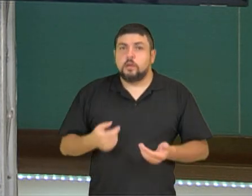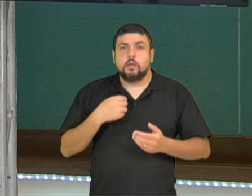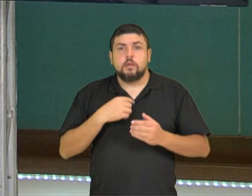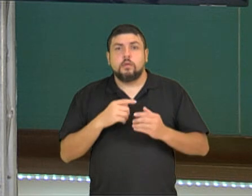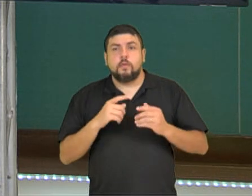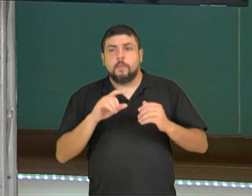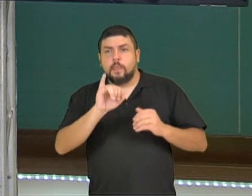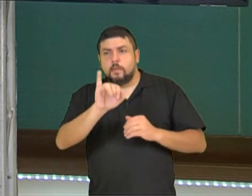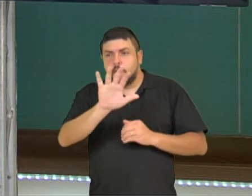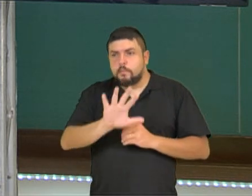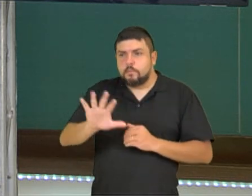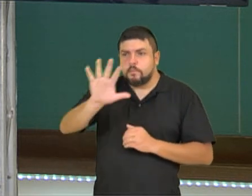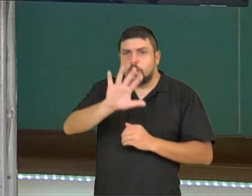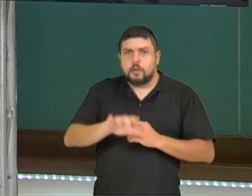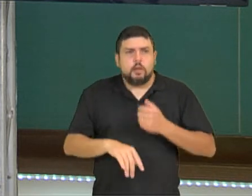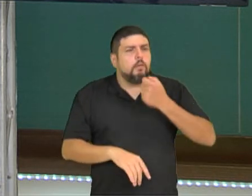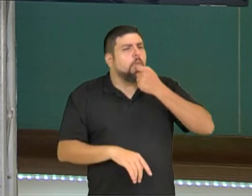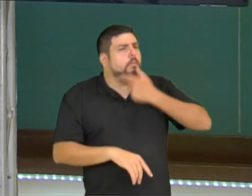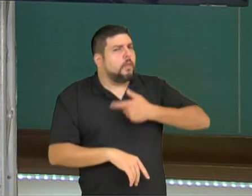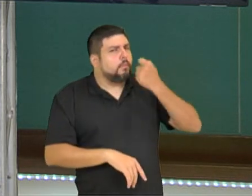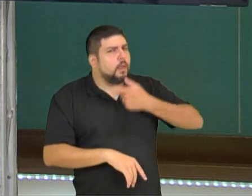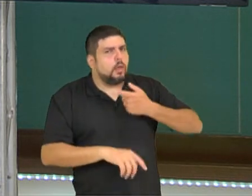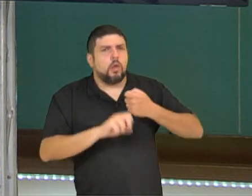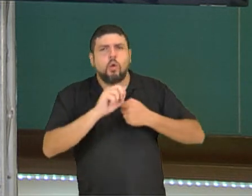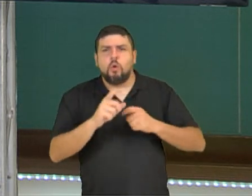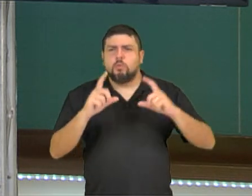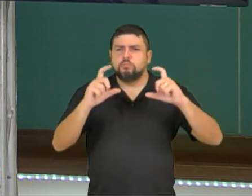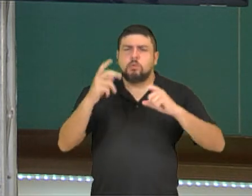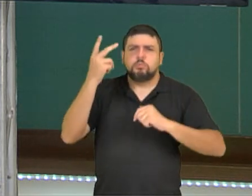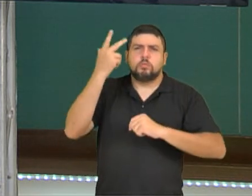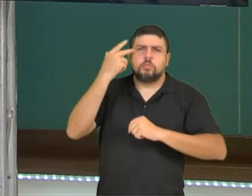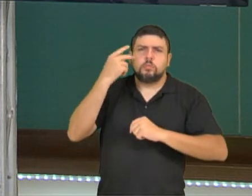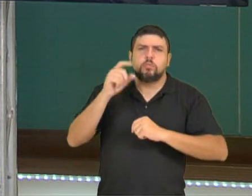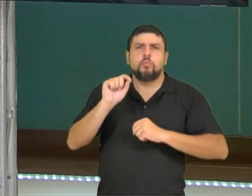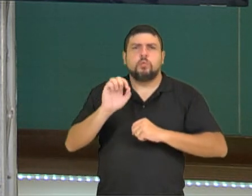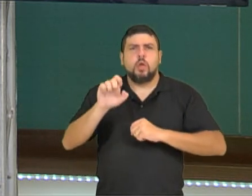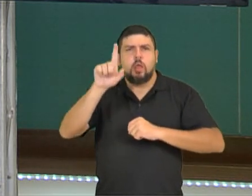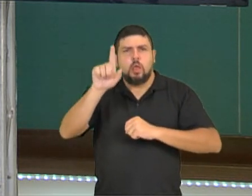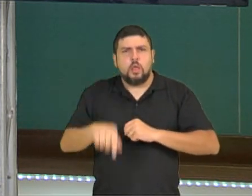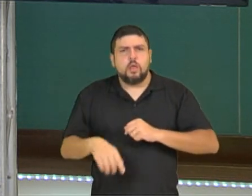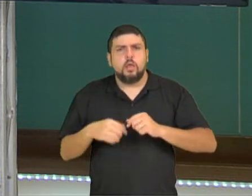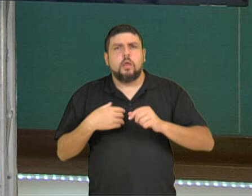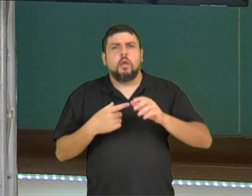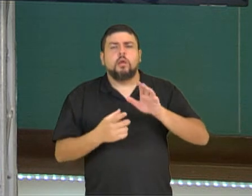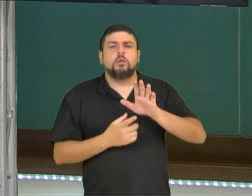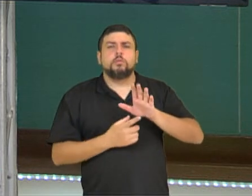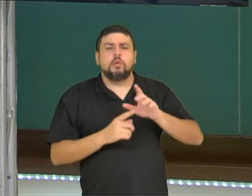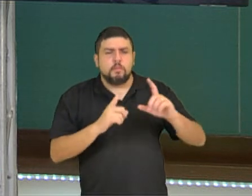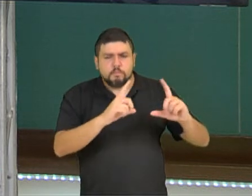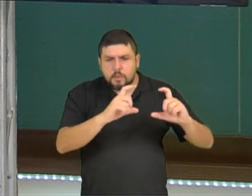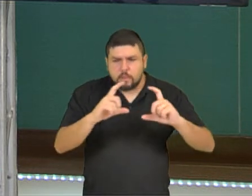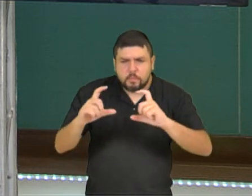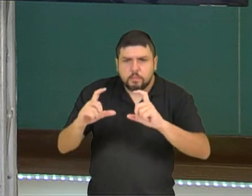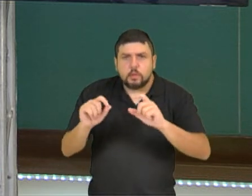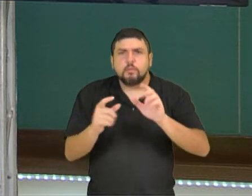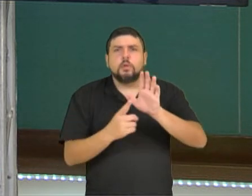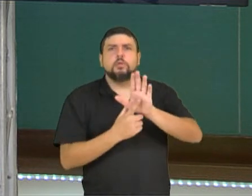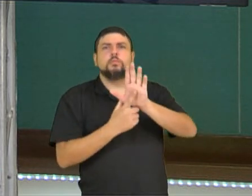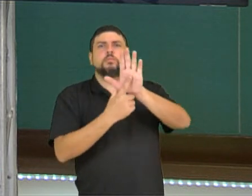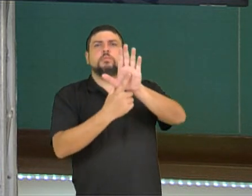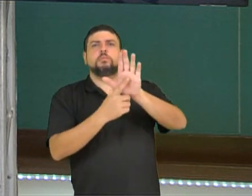seja ela um meme, uma fotografia, pela questão de mostrar quem é o que está sendo retratado.